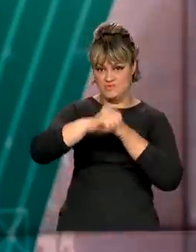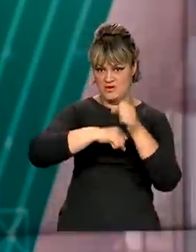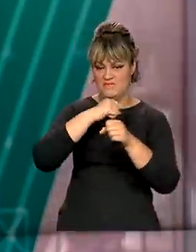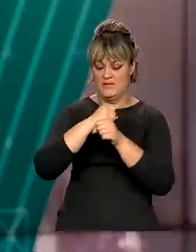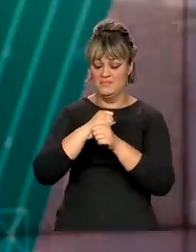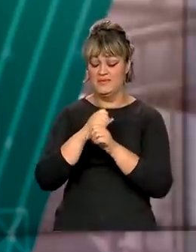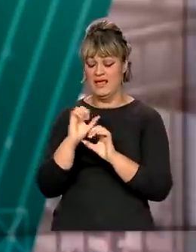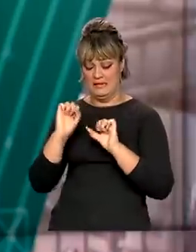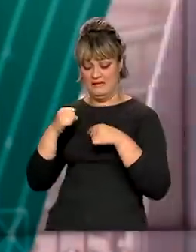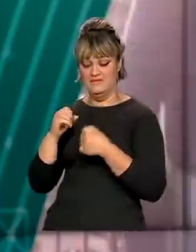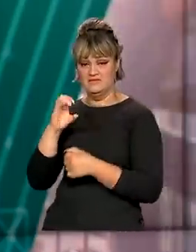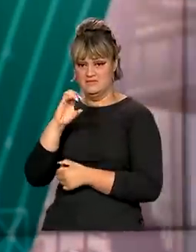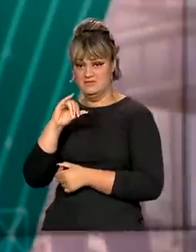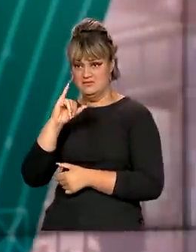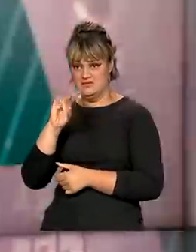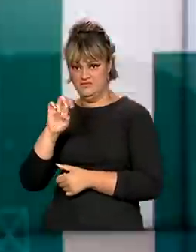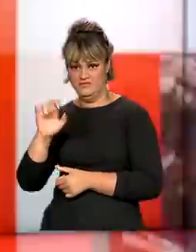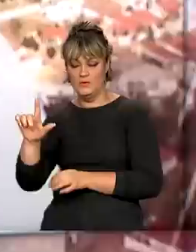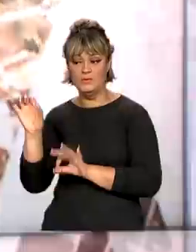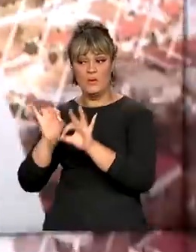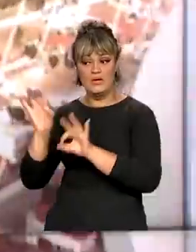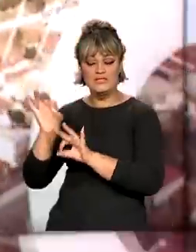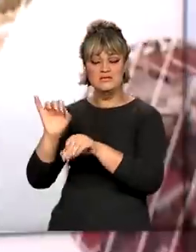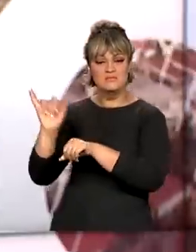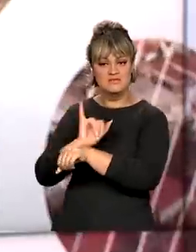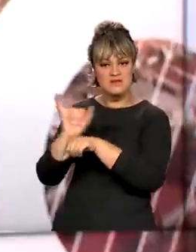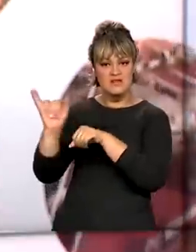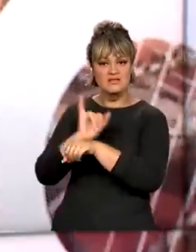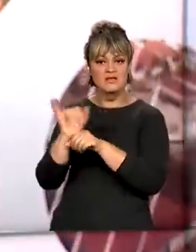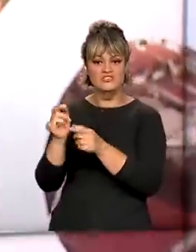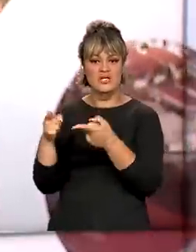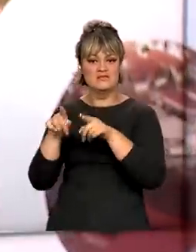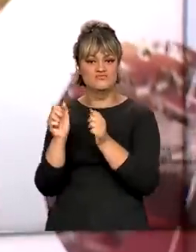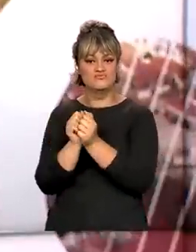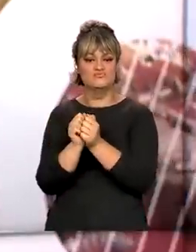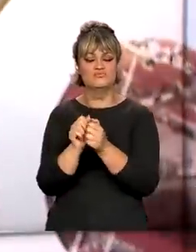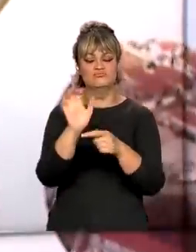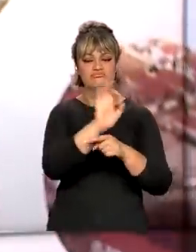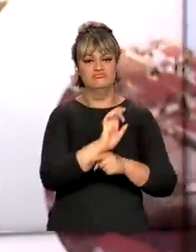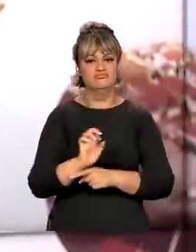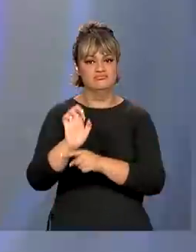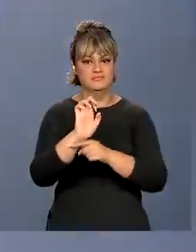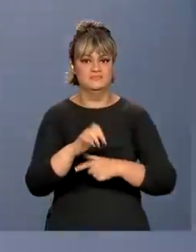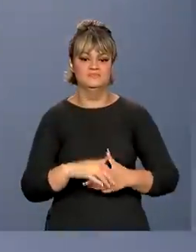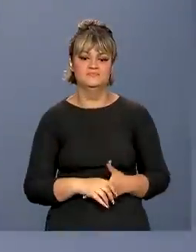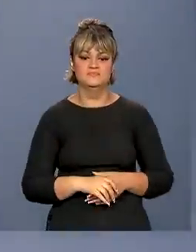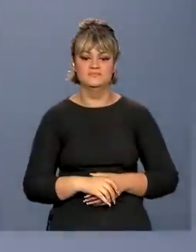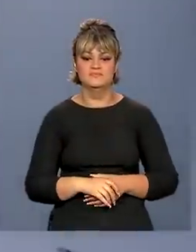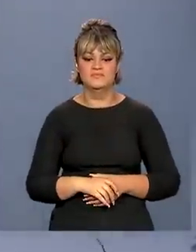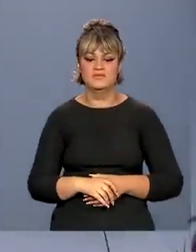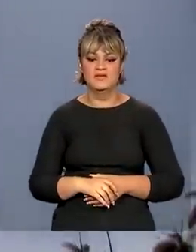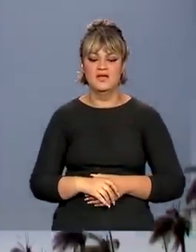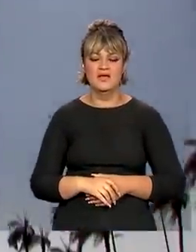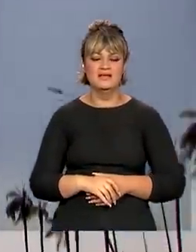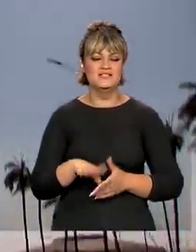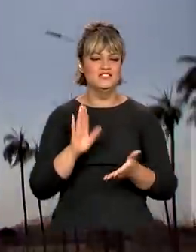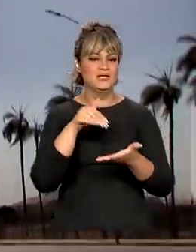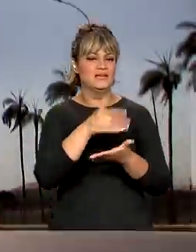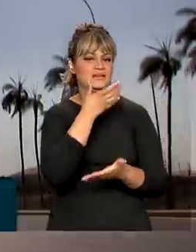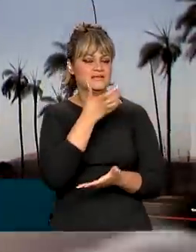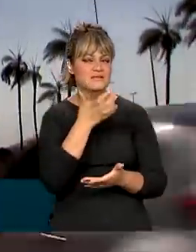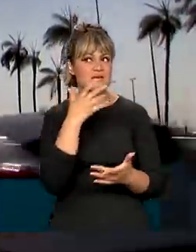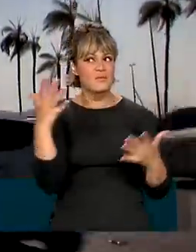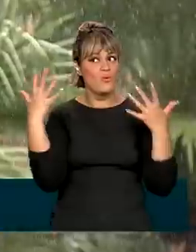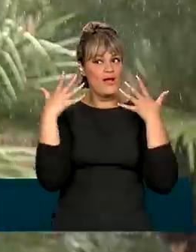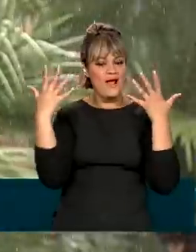a Defesa Civil Nacional elabora um plano de atuação em parceria com os estados. Fim de ano, verão